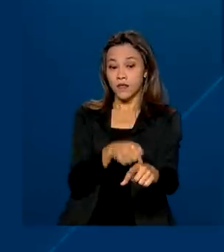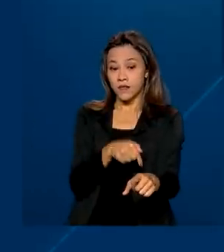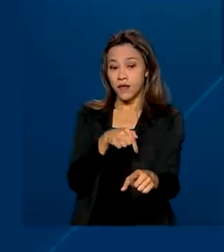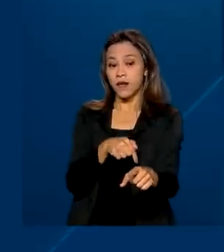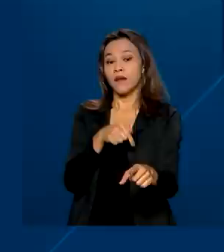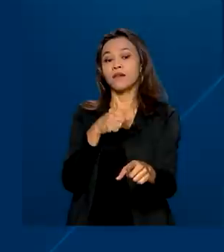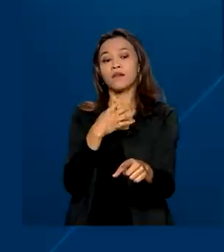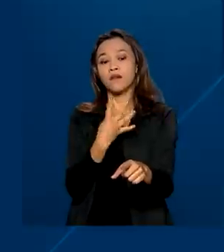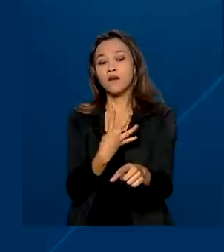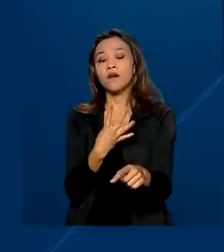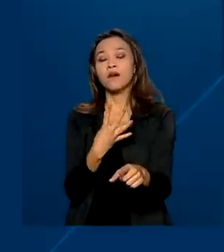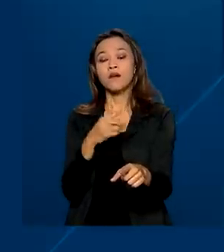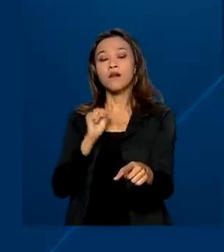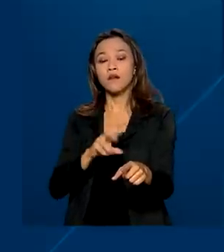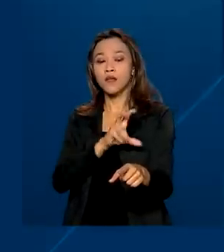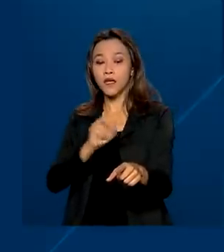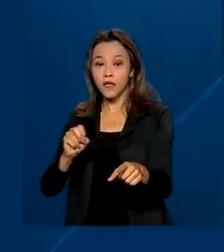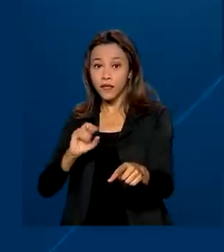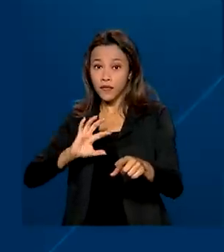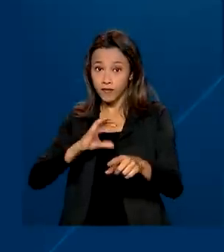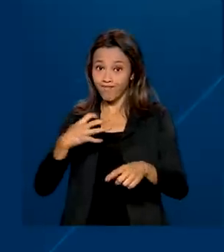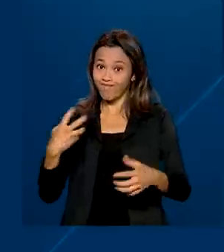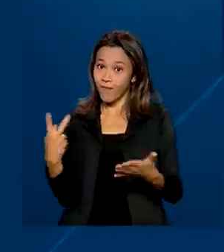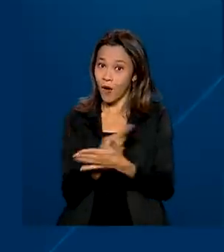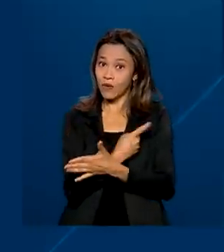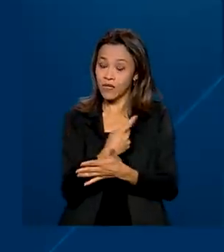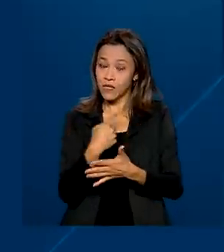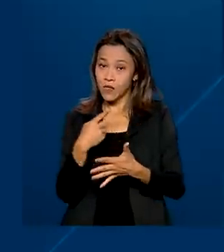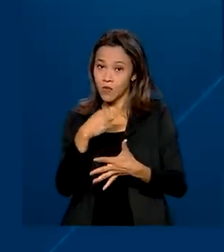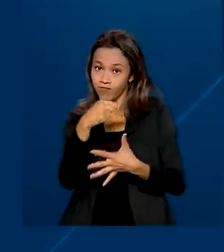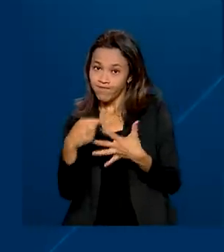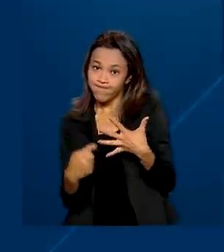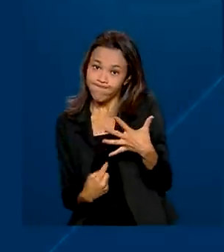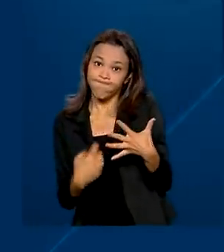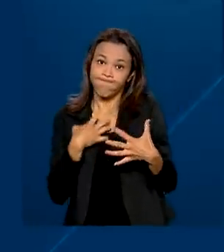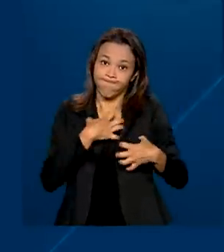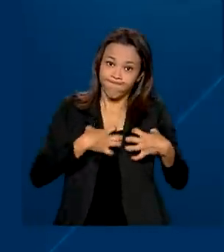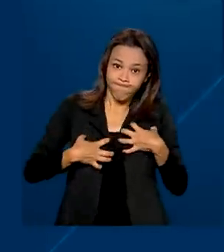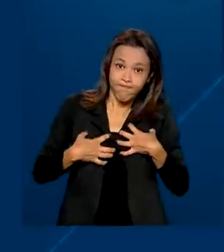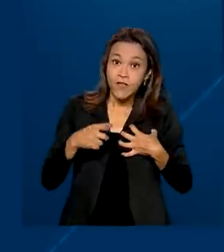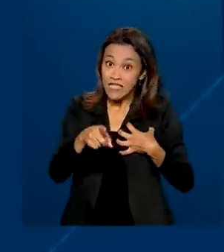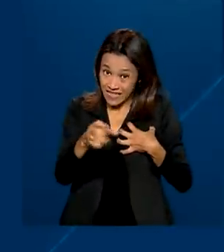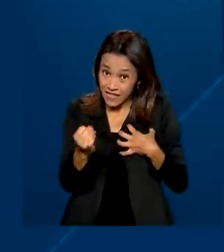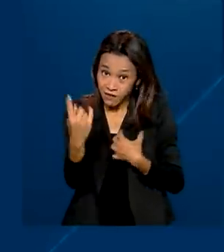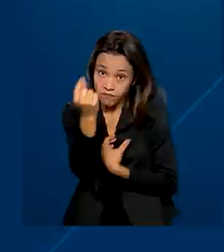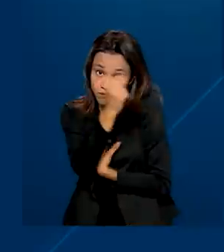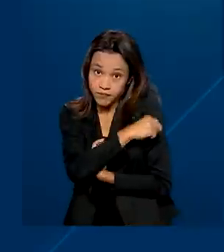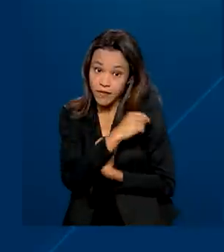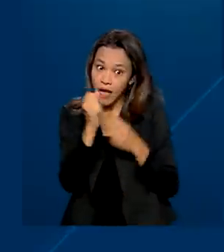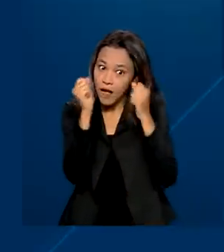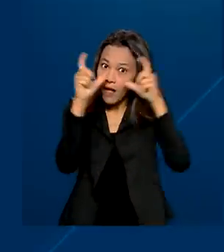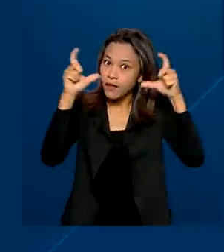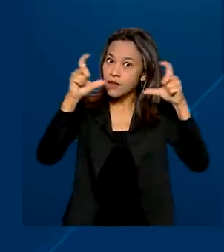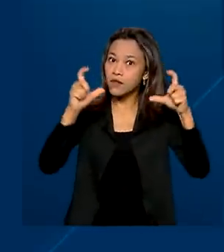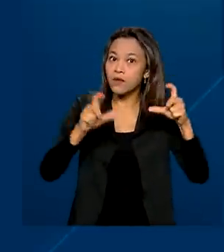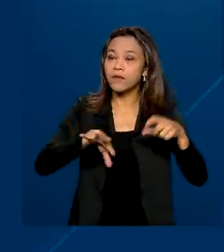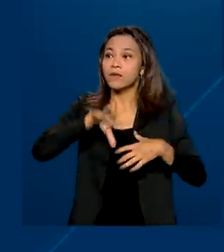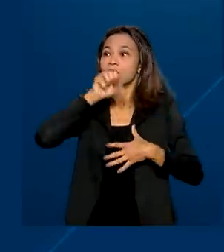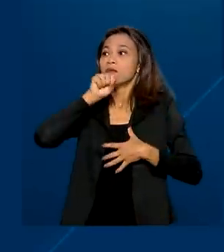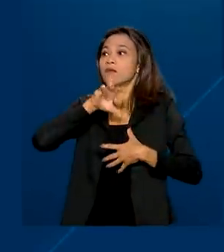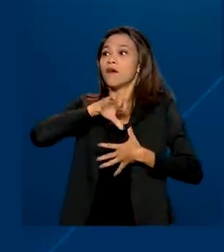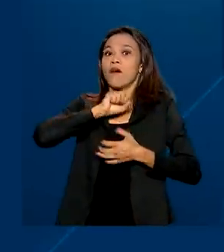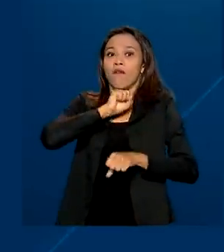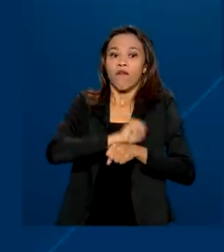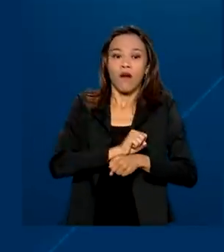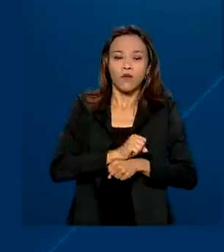notificadas até maio deste ano. Quem receber a dose deve ficar atento a sintomas como falta de ar, dor no